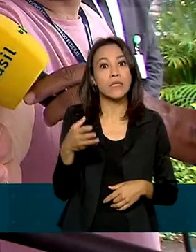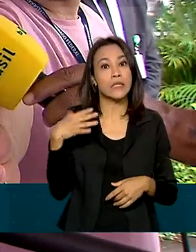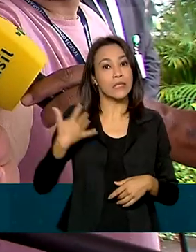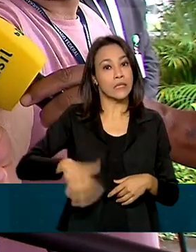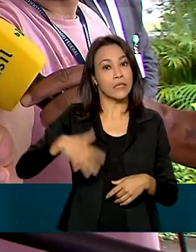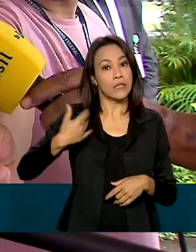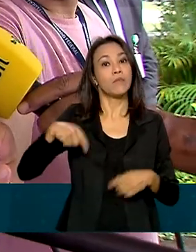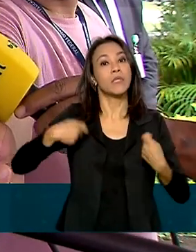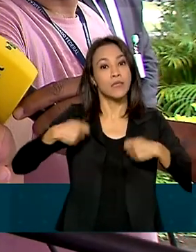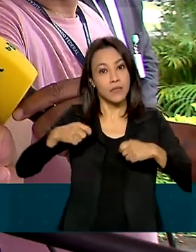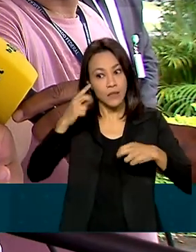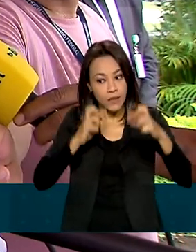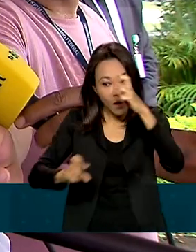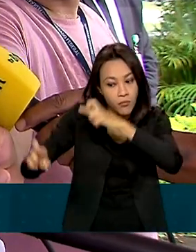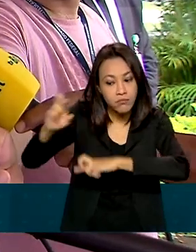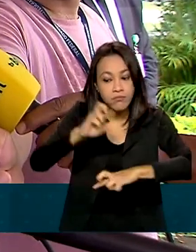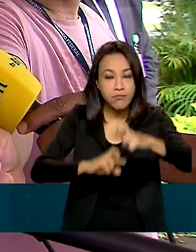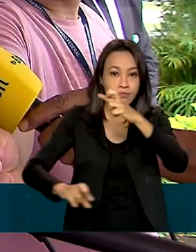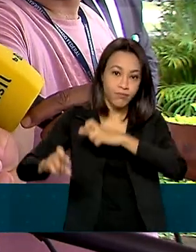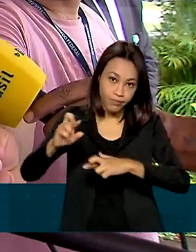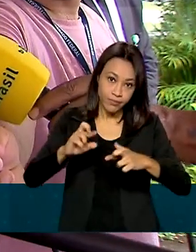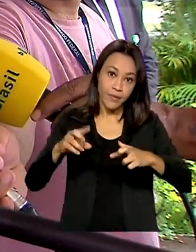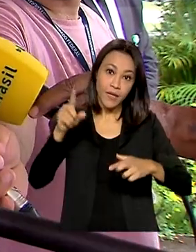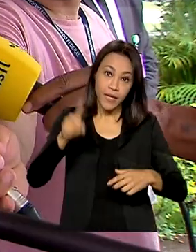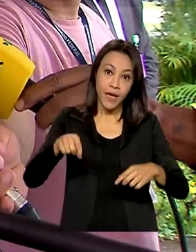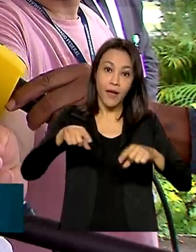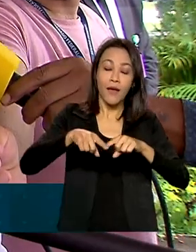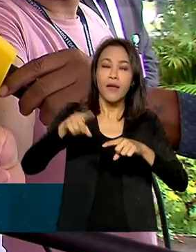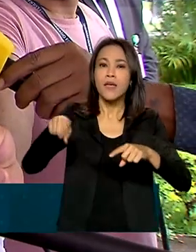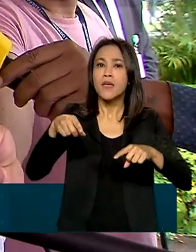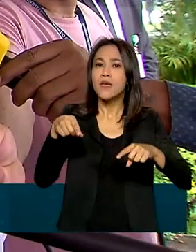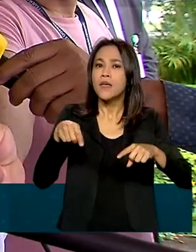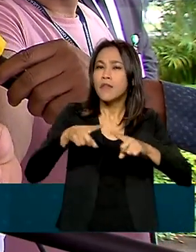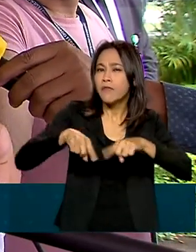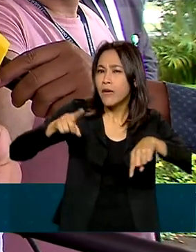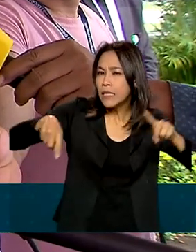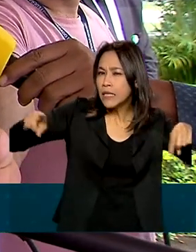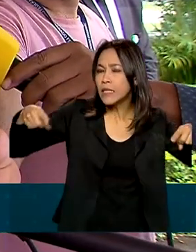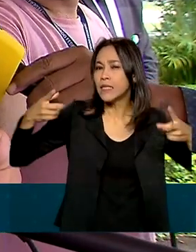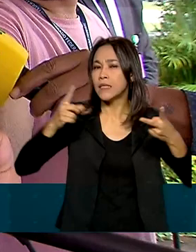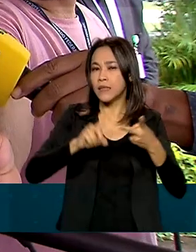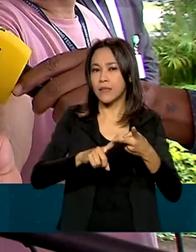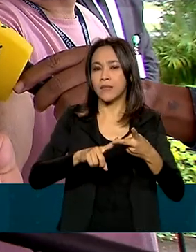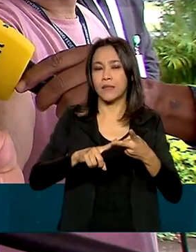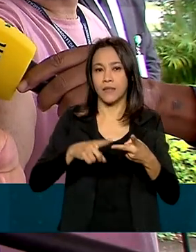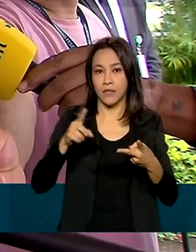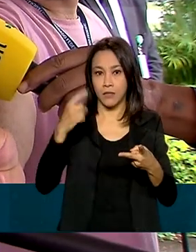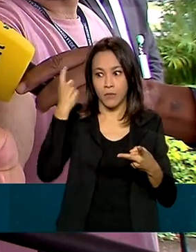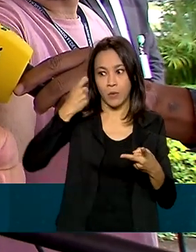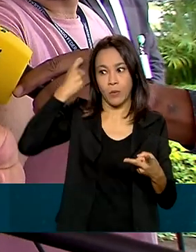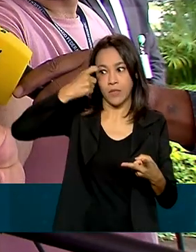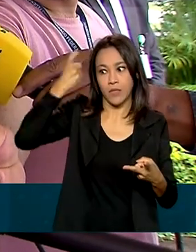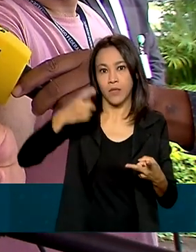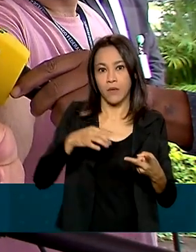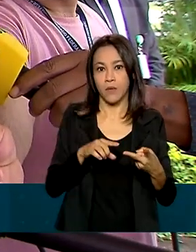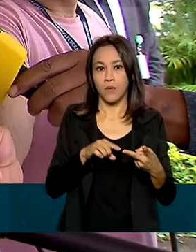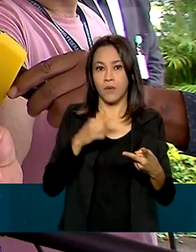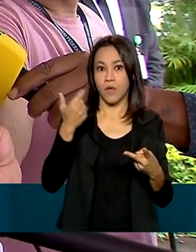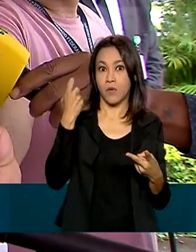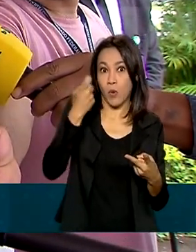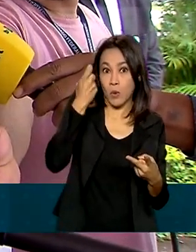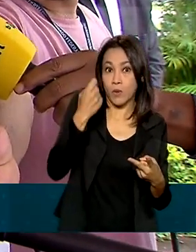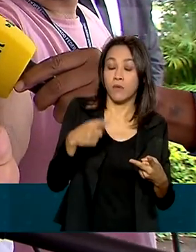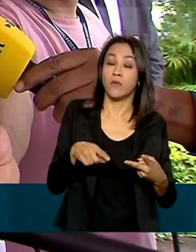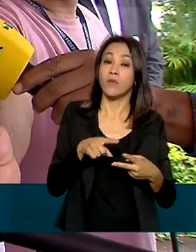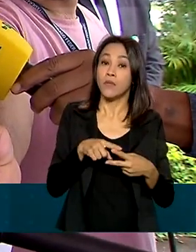o monitoramento. Então as variantes são classificadas como variantes de importância, variantes de preocupação. E